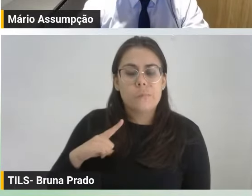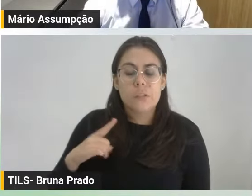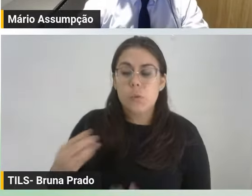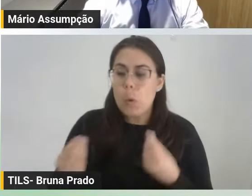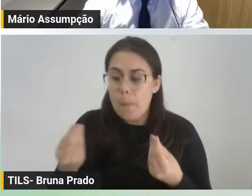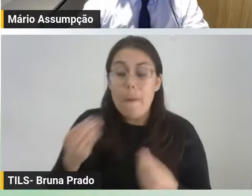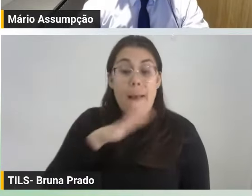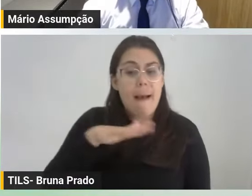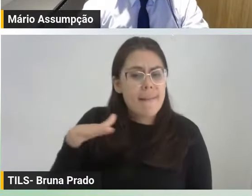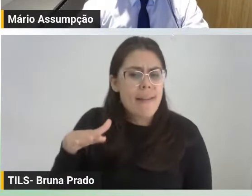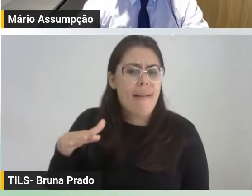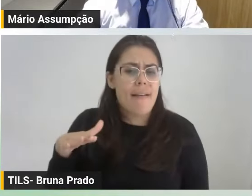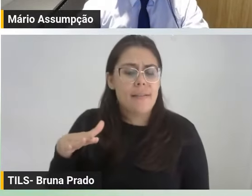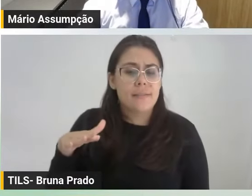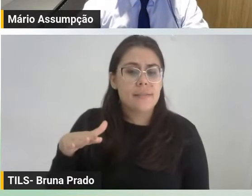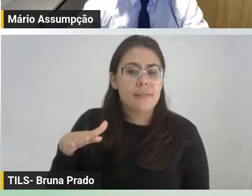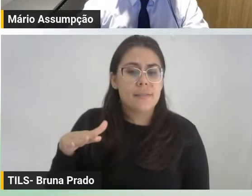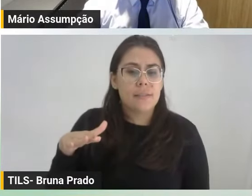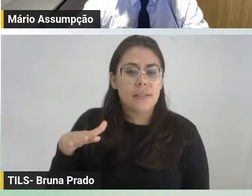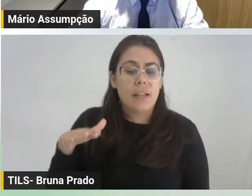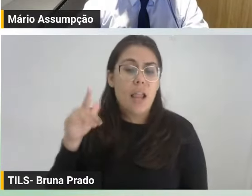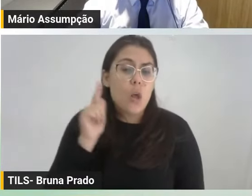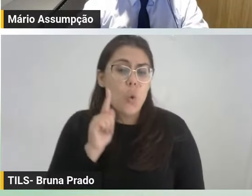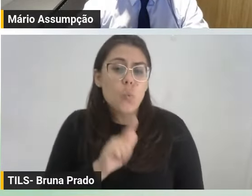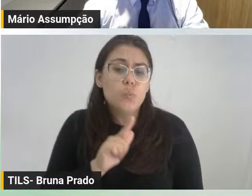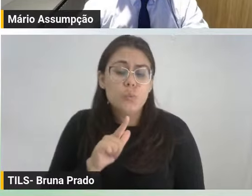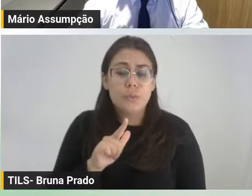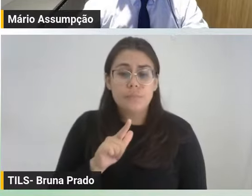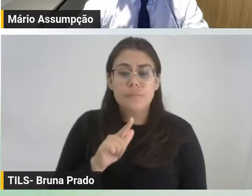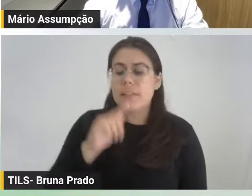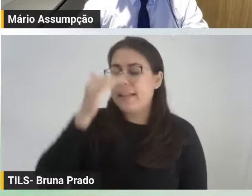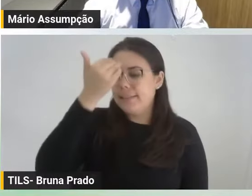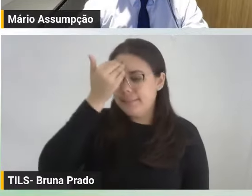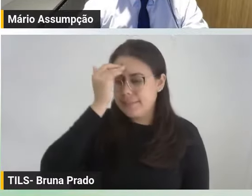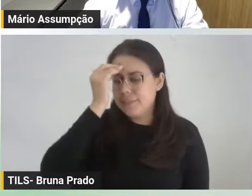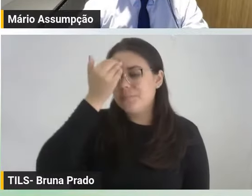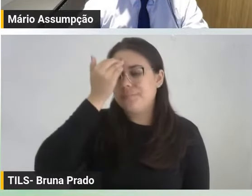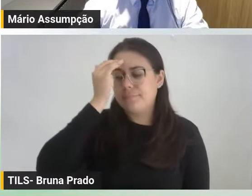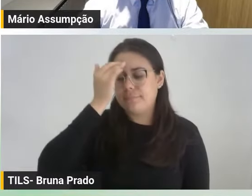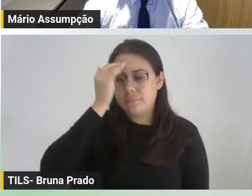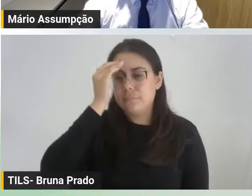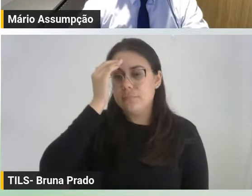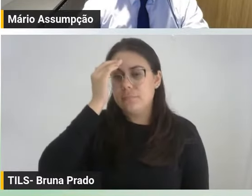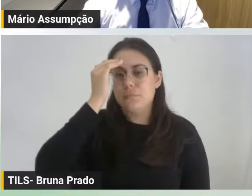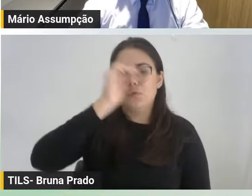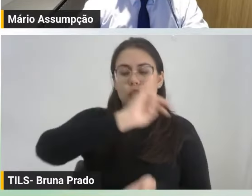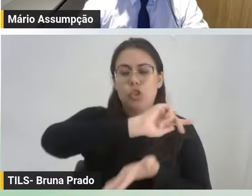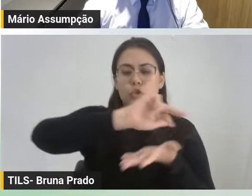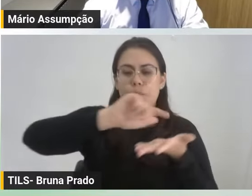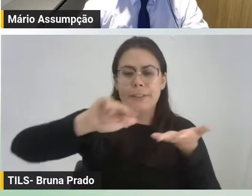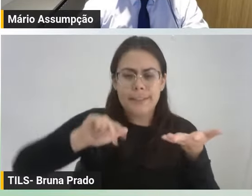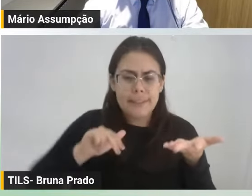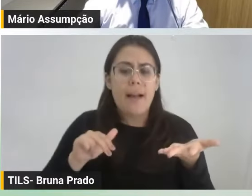frente e pode conseguir entender muito mais essa questão da diversidade e